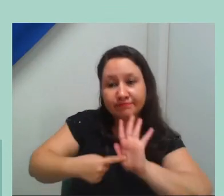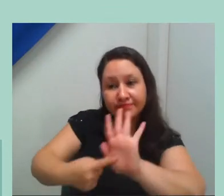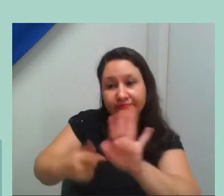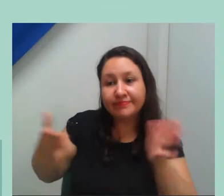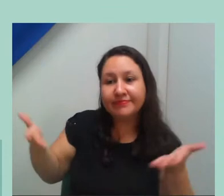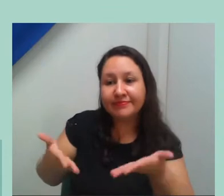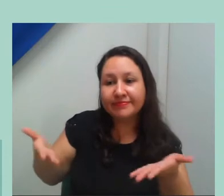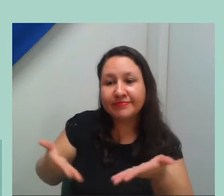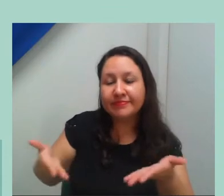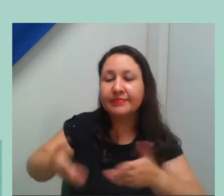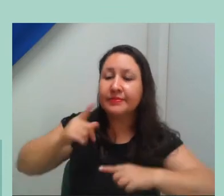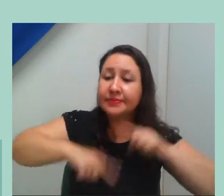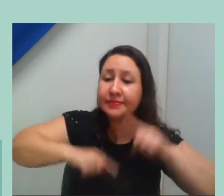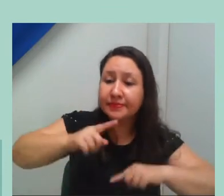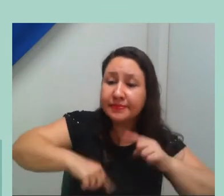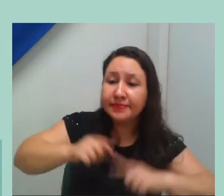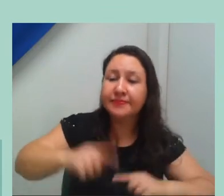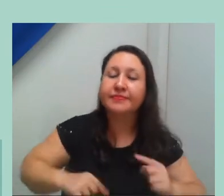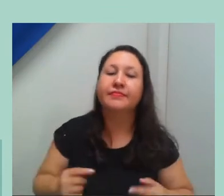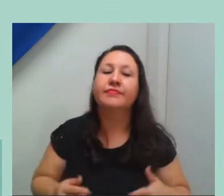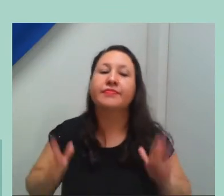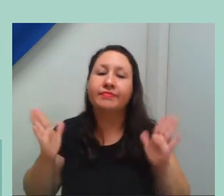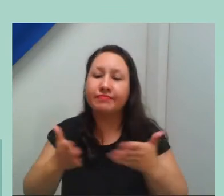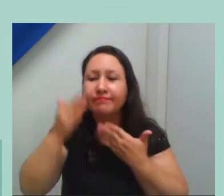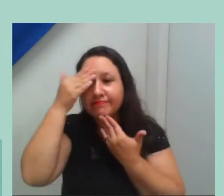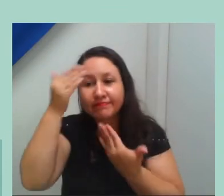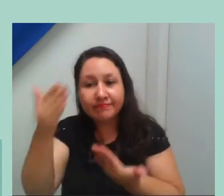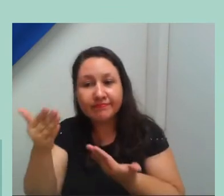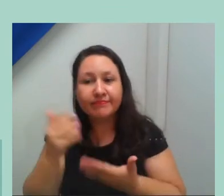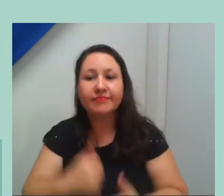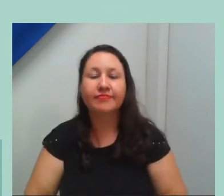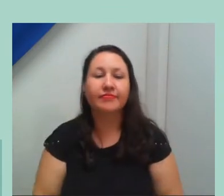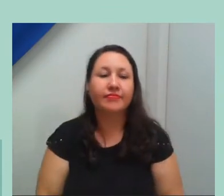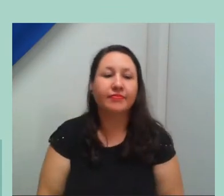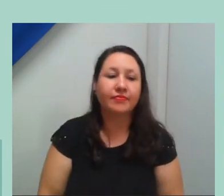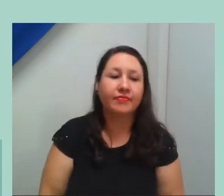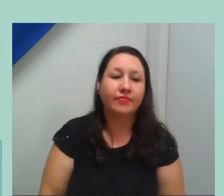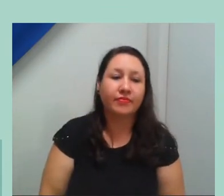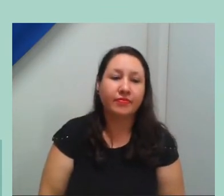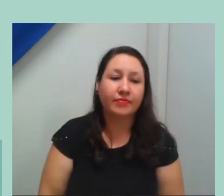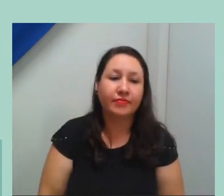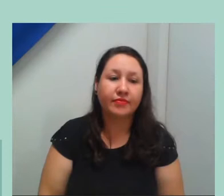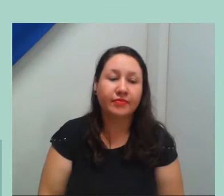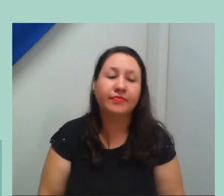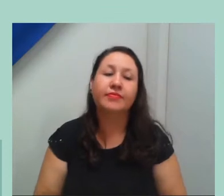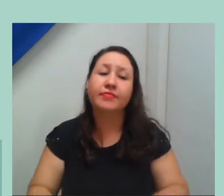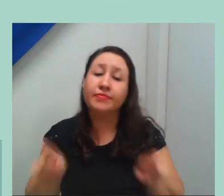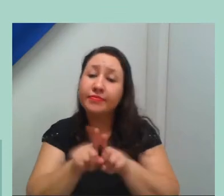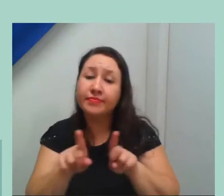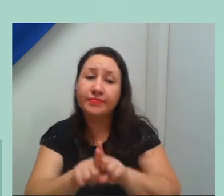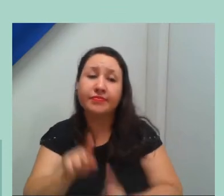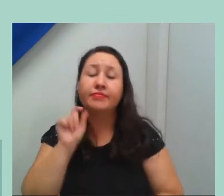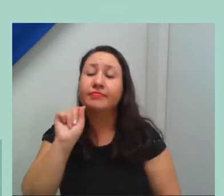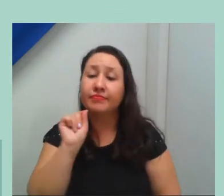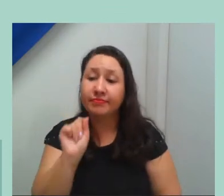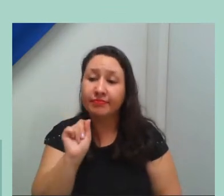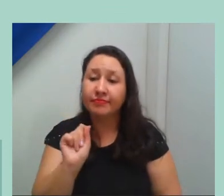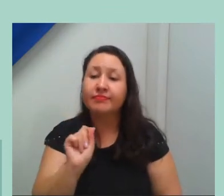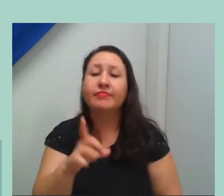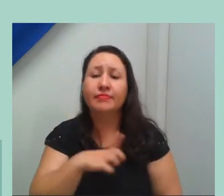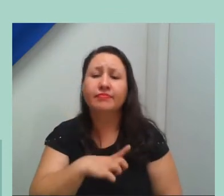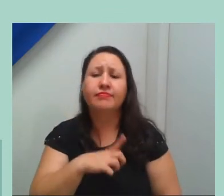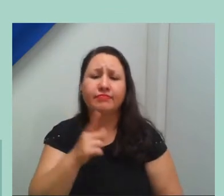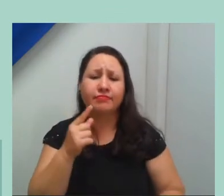disso tudo, e, de certa forma, uma prestação da efetividade dessa política da instituição.